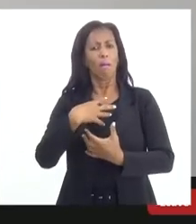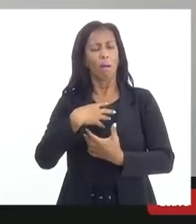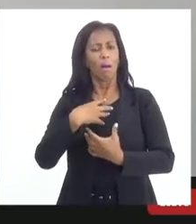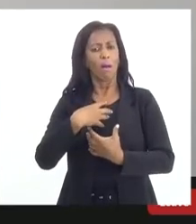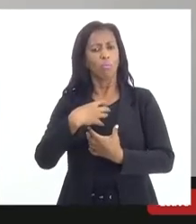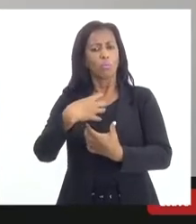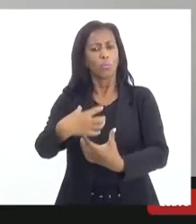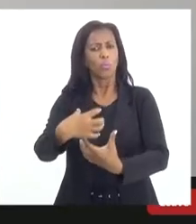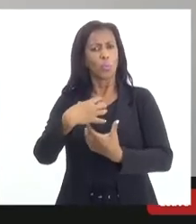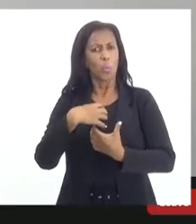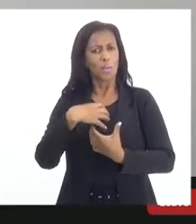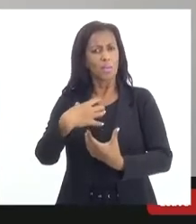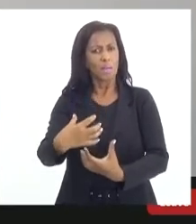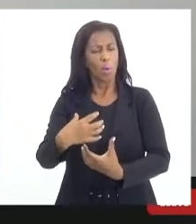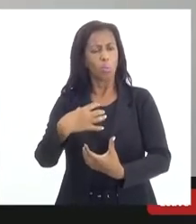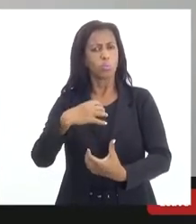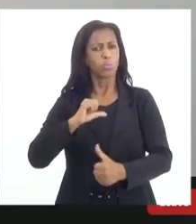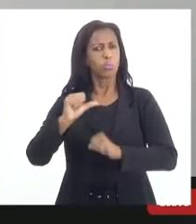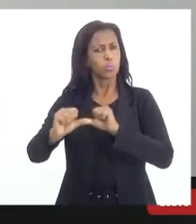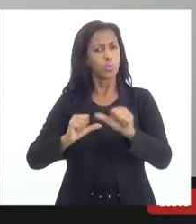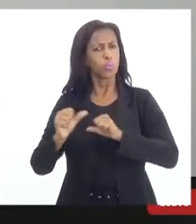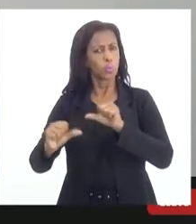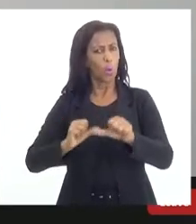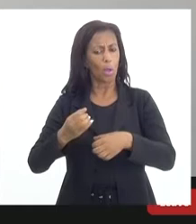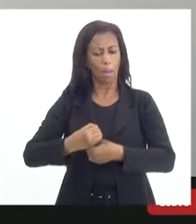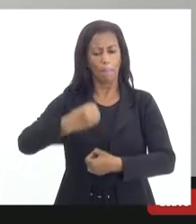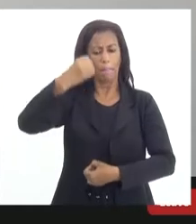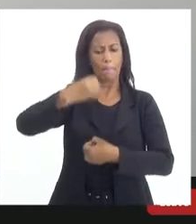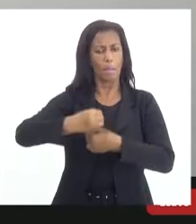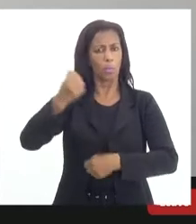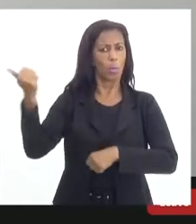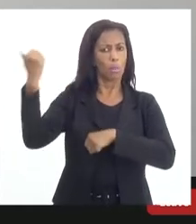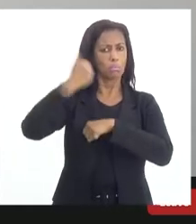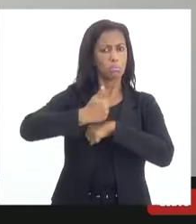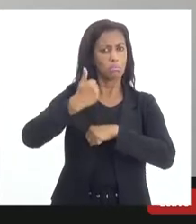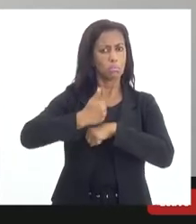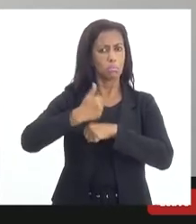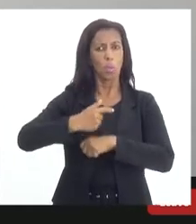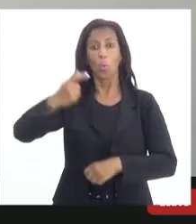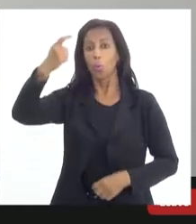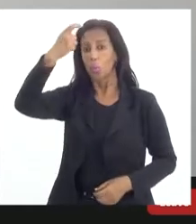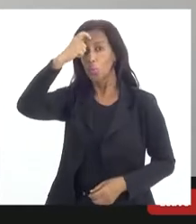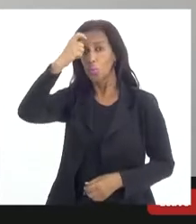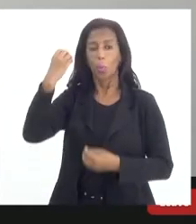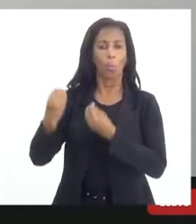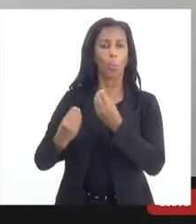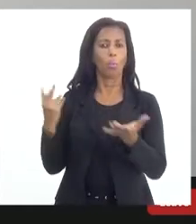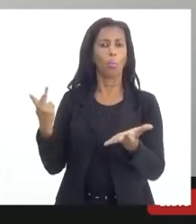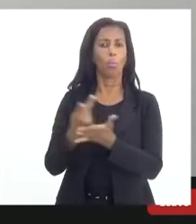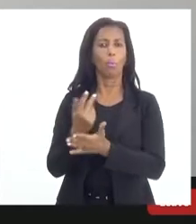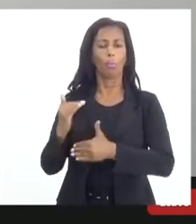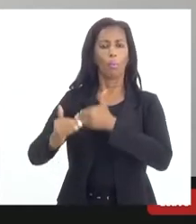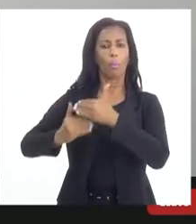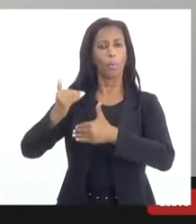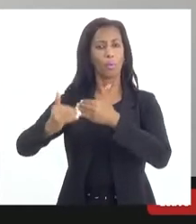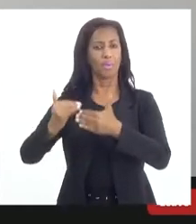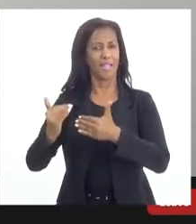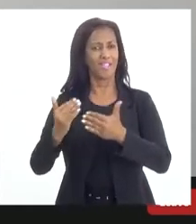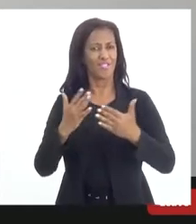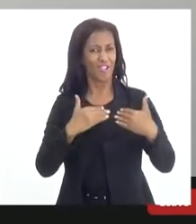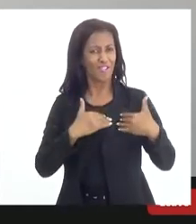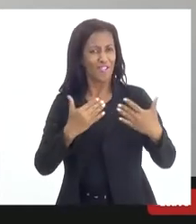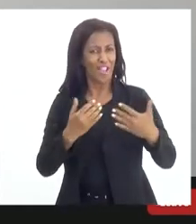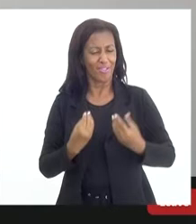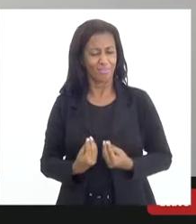variadas, para popularizar e ampliar a conscientização sobre esse processo, já que o gesto de doar é um